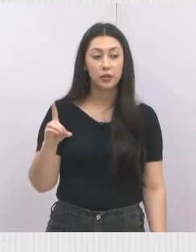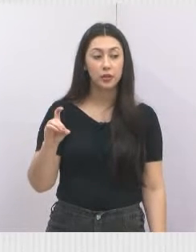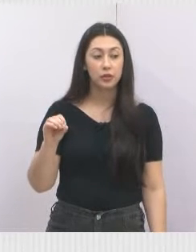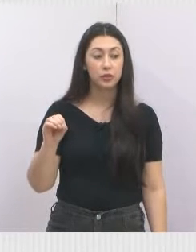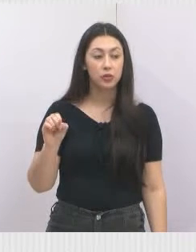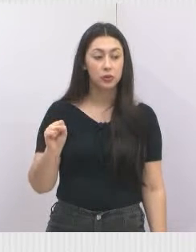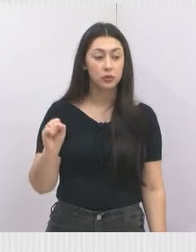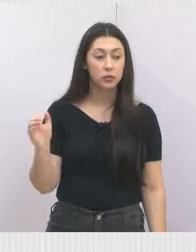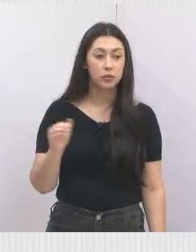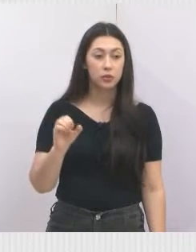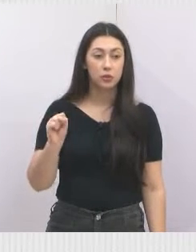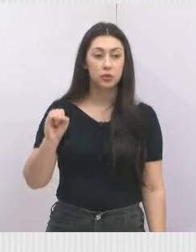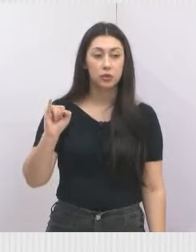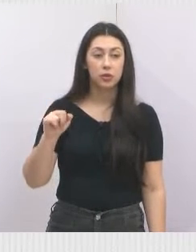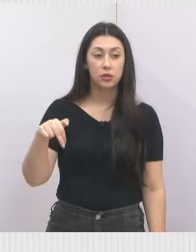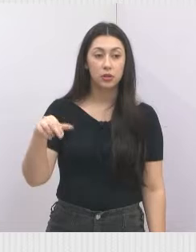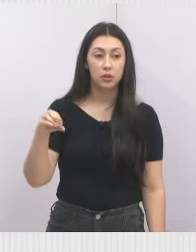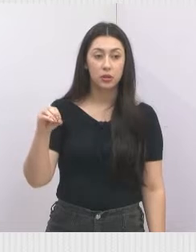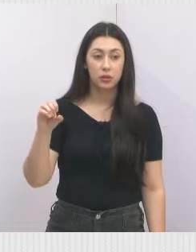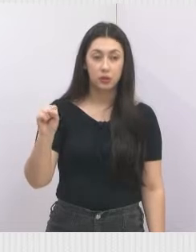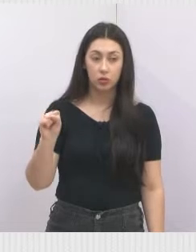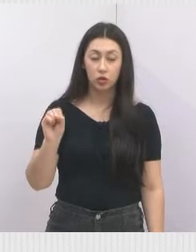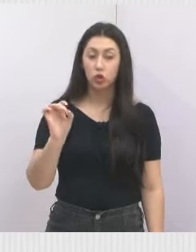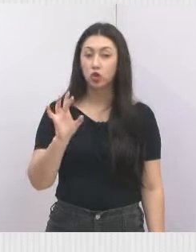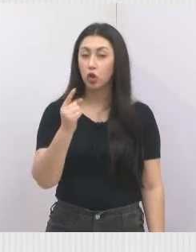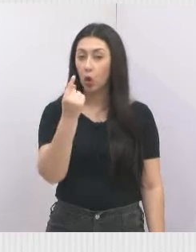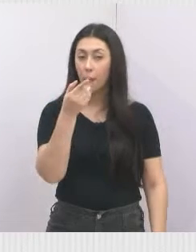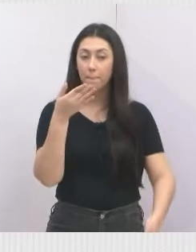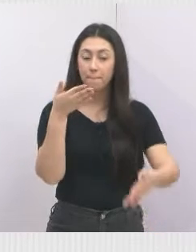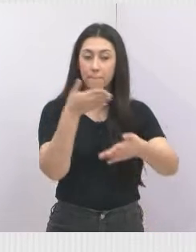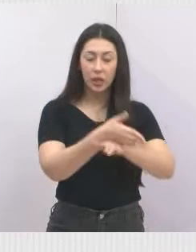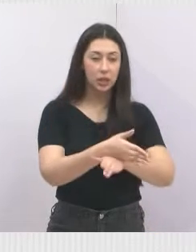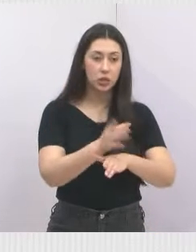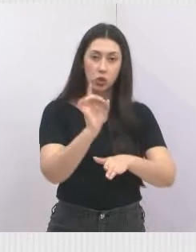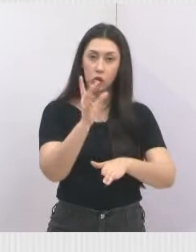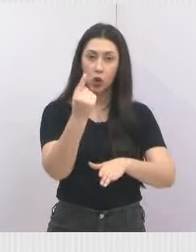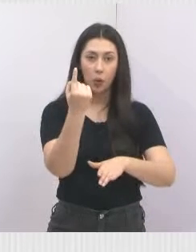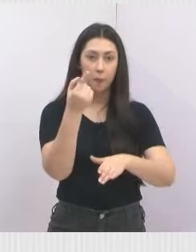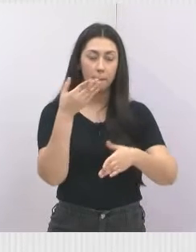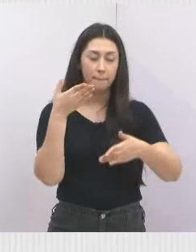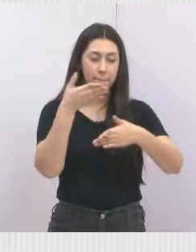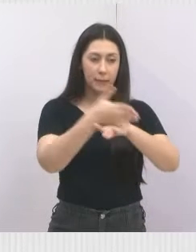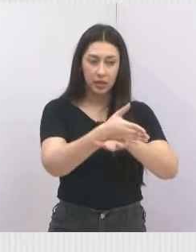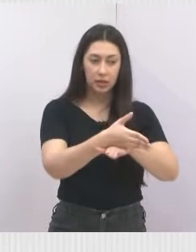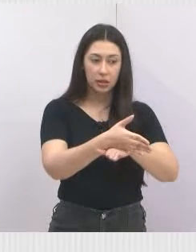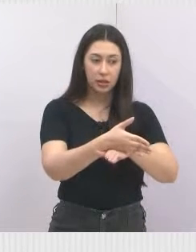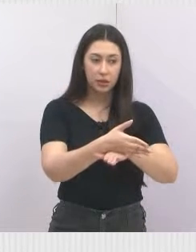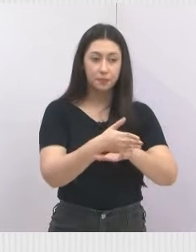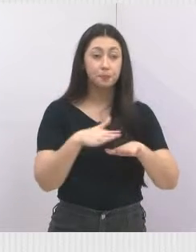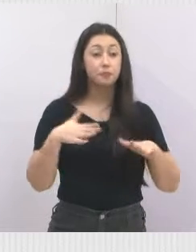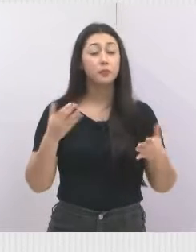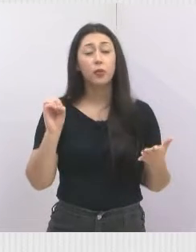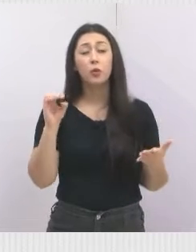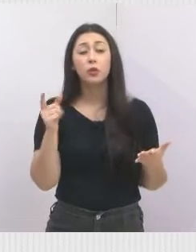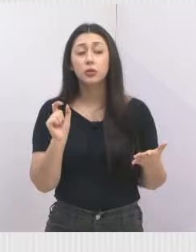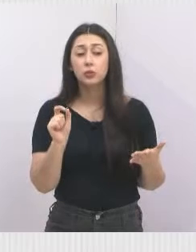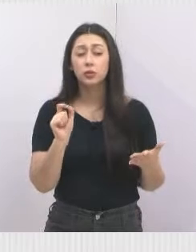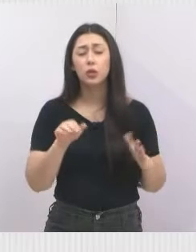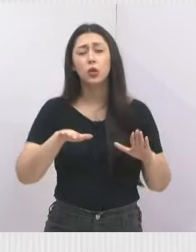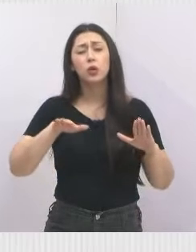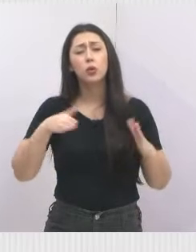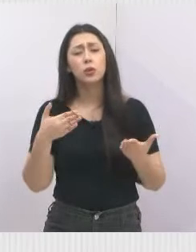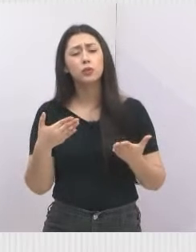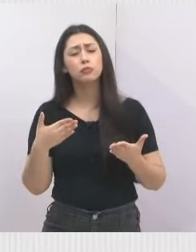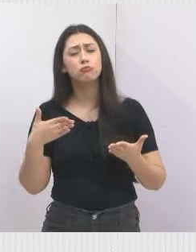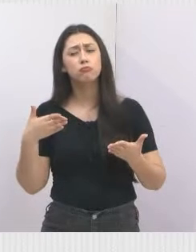a entrada do Parque dos Sinos é uma entrada só, não tem duas entradas, é uma, é uma só. Então o que acontece? Quando você entra ali no